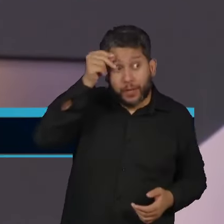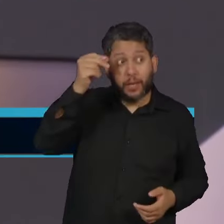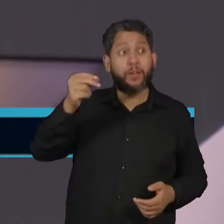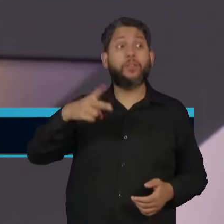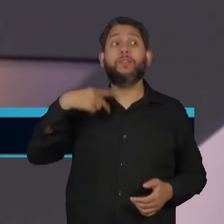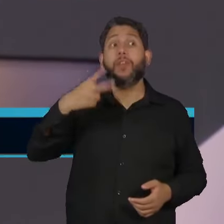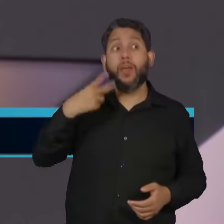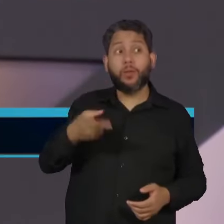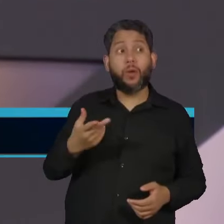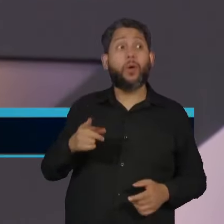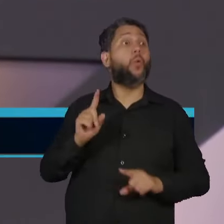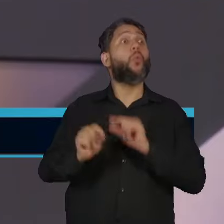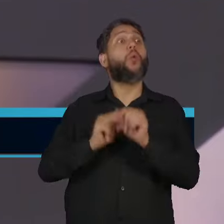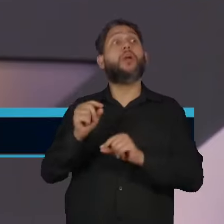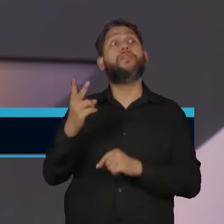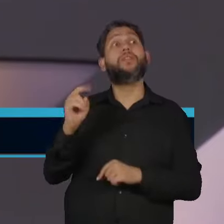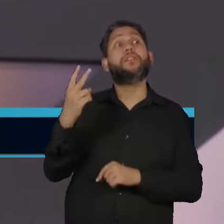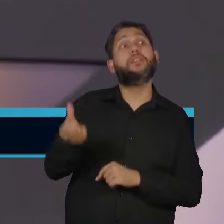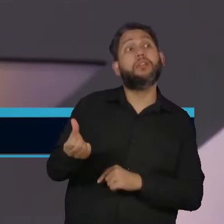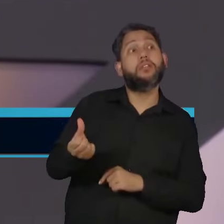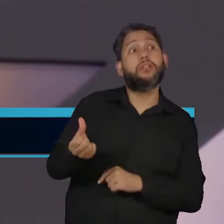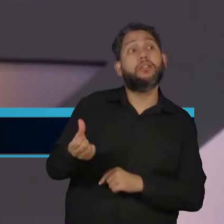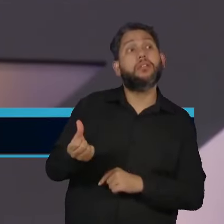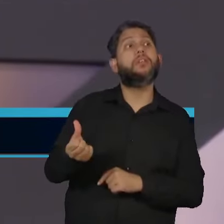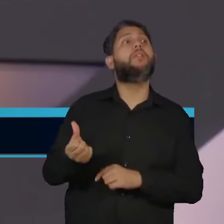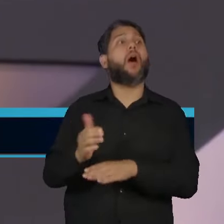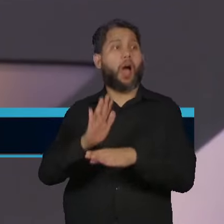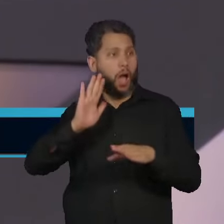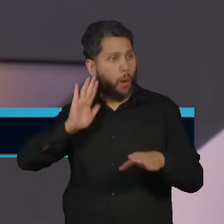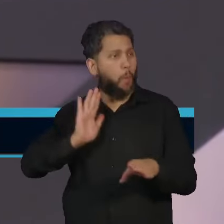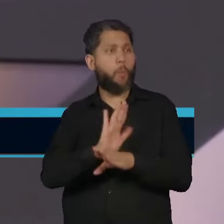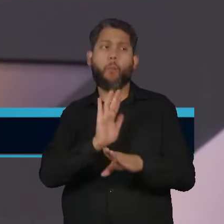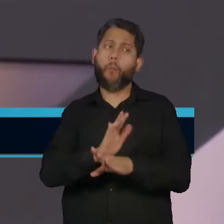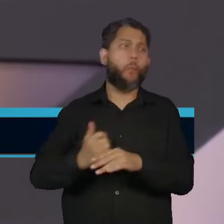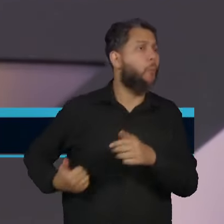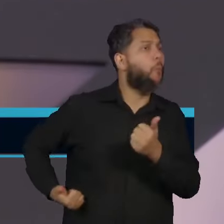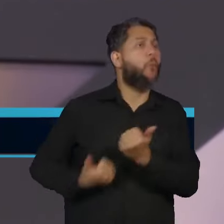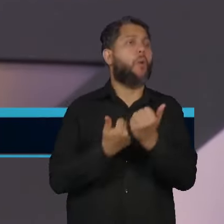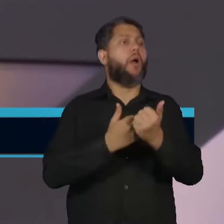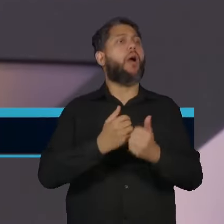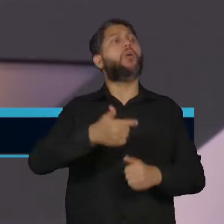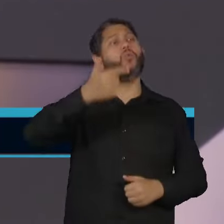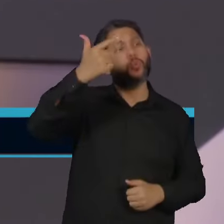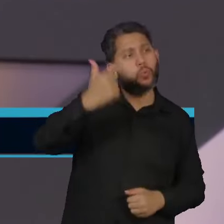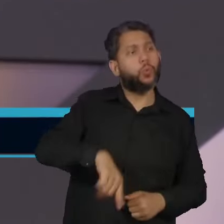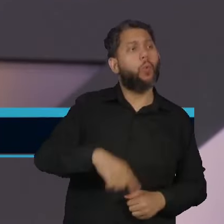vereadores reeleitos vão fazer o quê em 2026? Vão ser cabos eleitorais fortíssimos para reeleger esses deputados. cabos eleitorais fortíssimos para